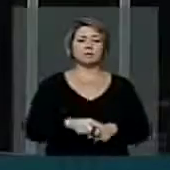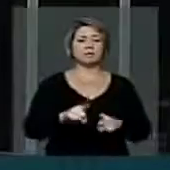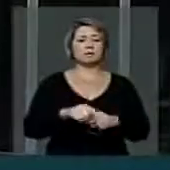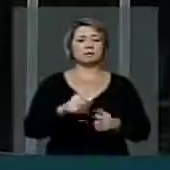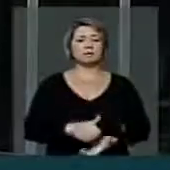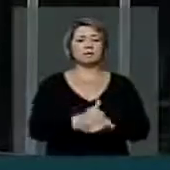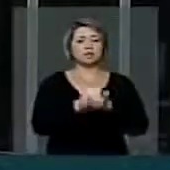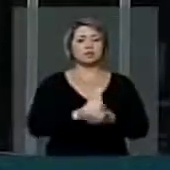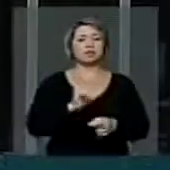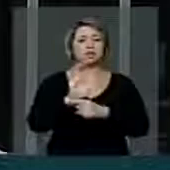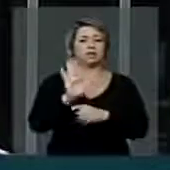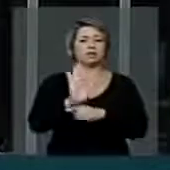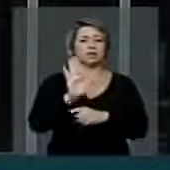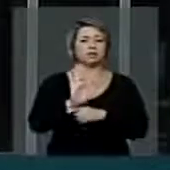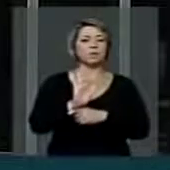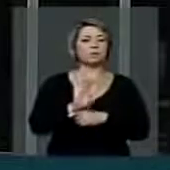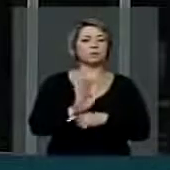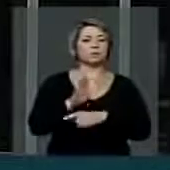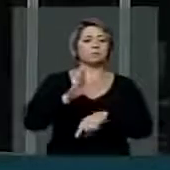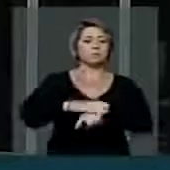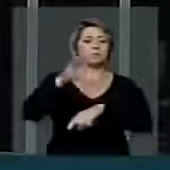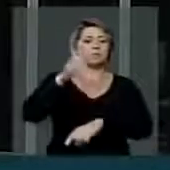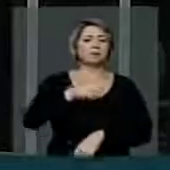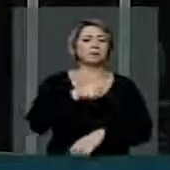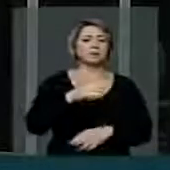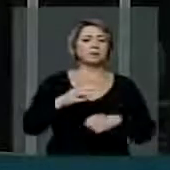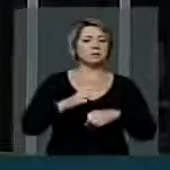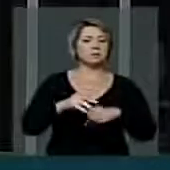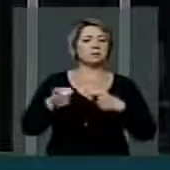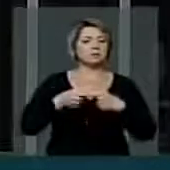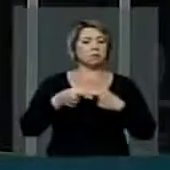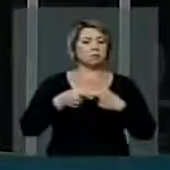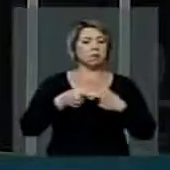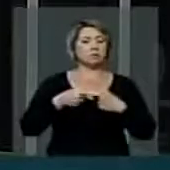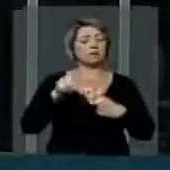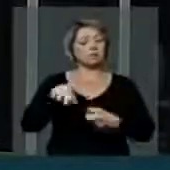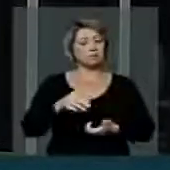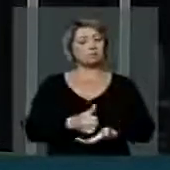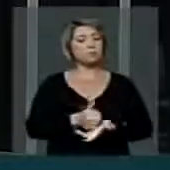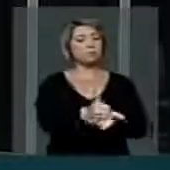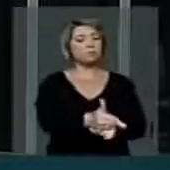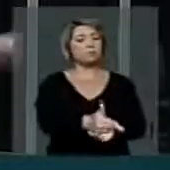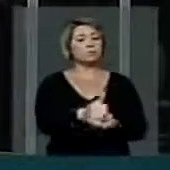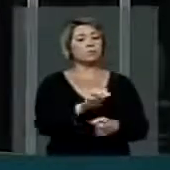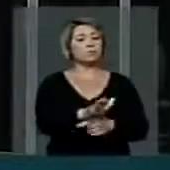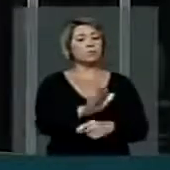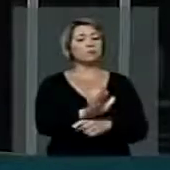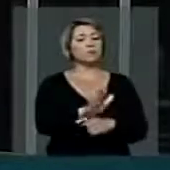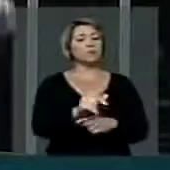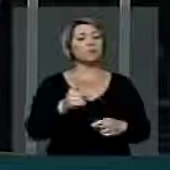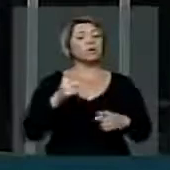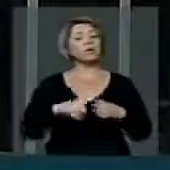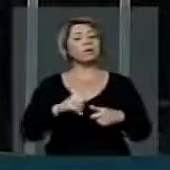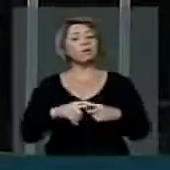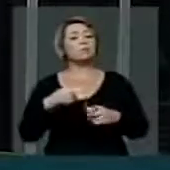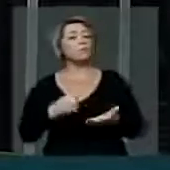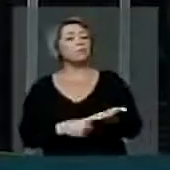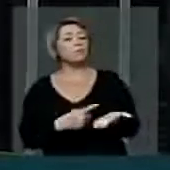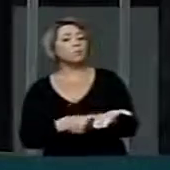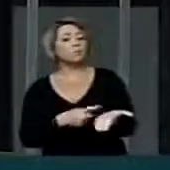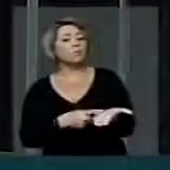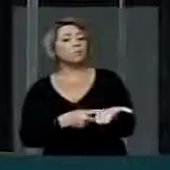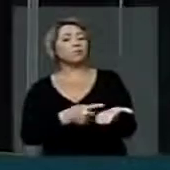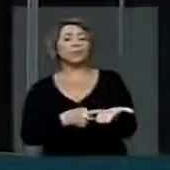apoio ao programa Mais Médico. E dizer que esse apoio que nós estamos trazendo é por conta do acordo que foi